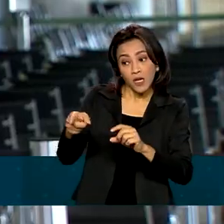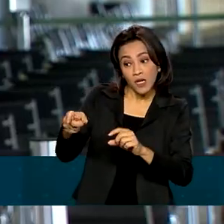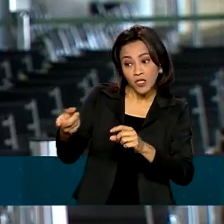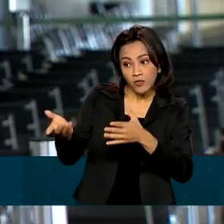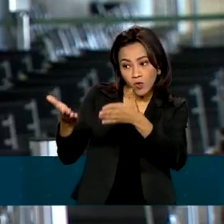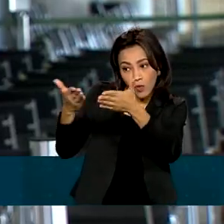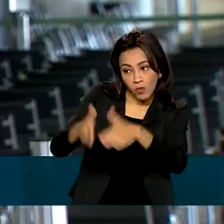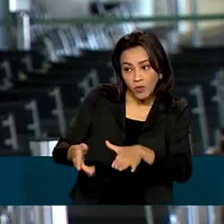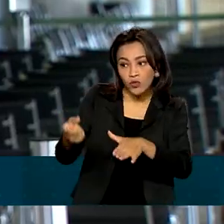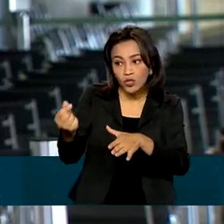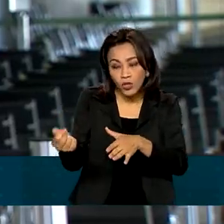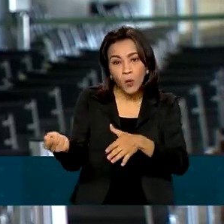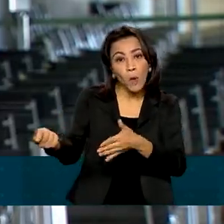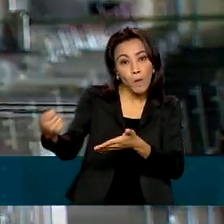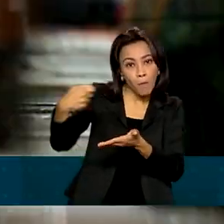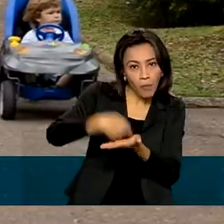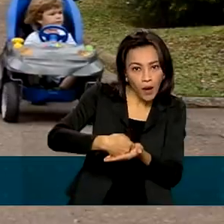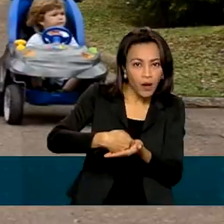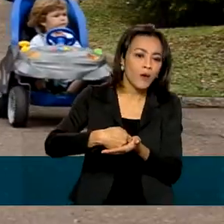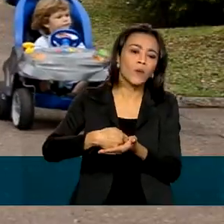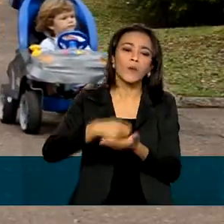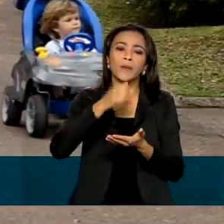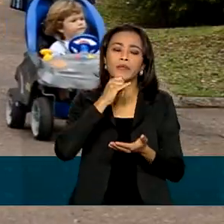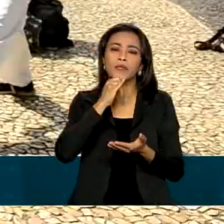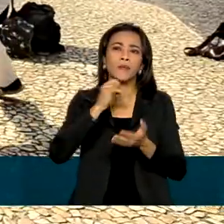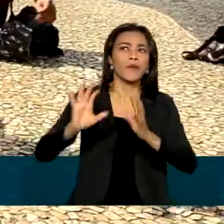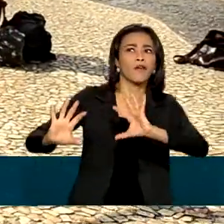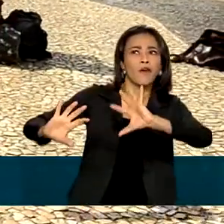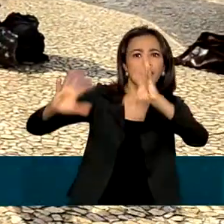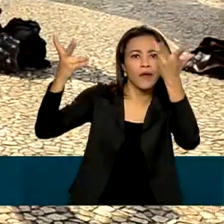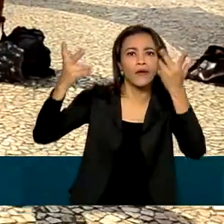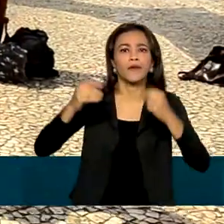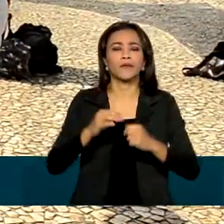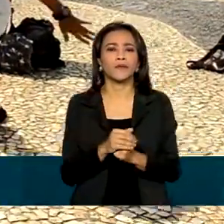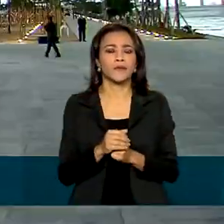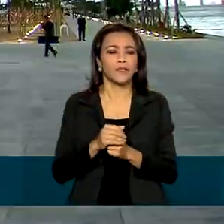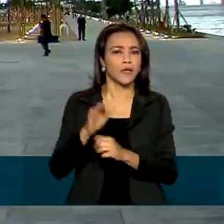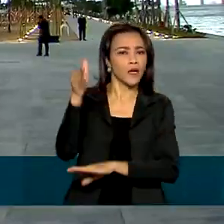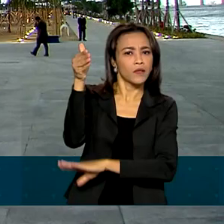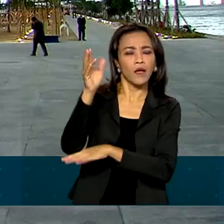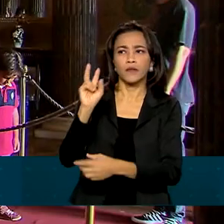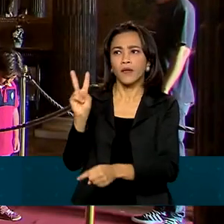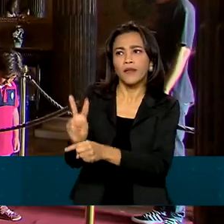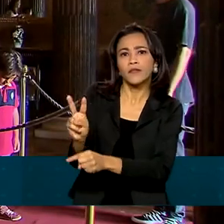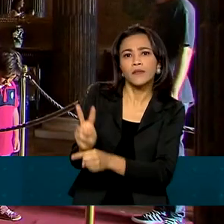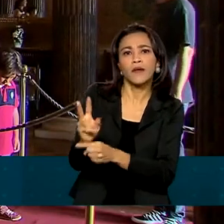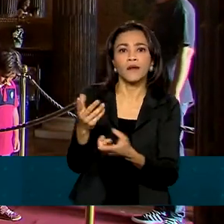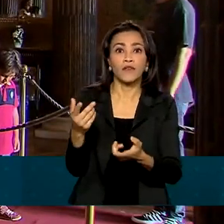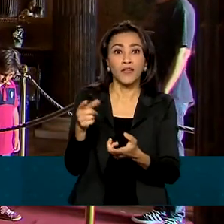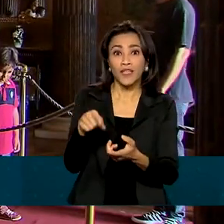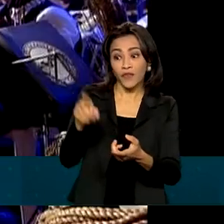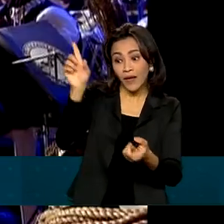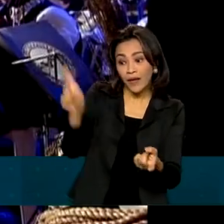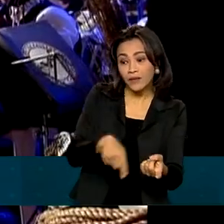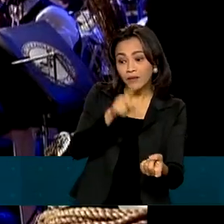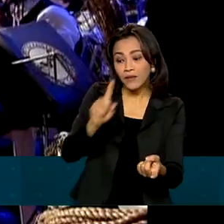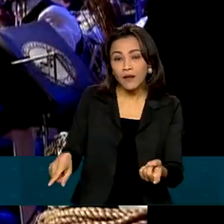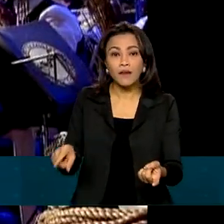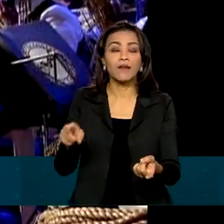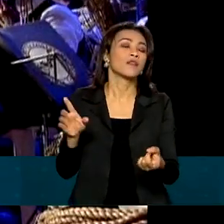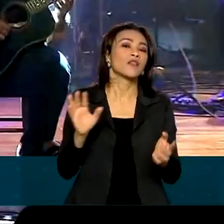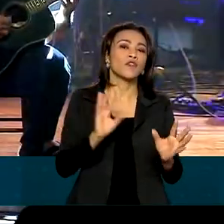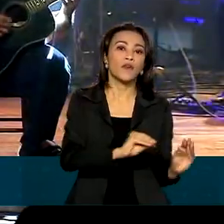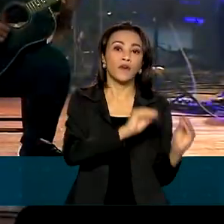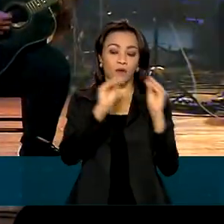consumidores pelos valores pagos por eventos, por reservas e também por serviços adiados ou cancelados durante a